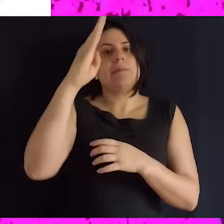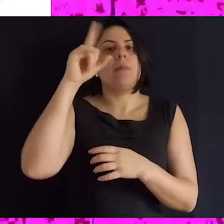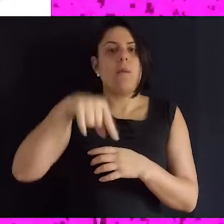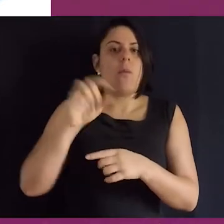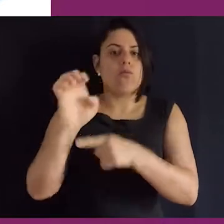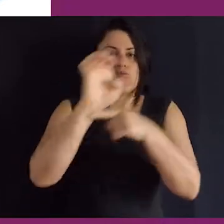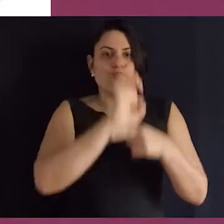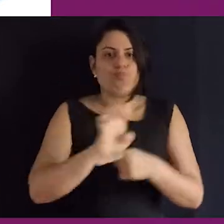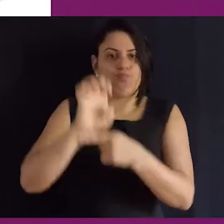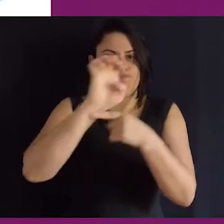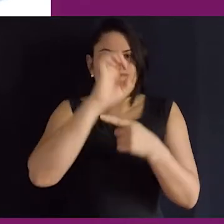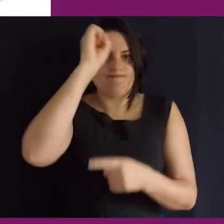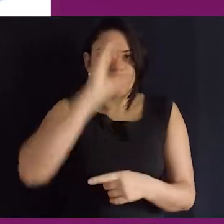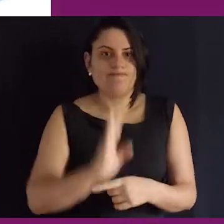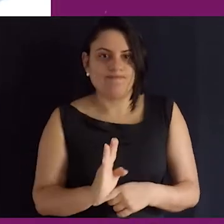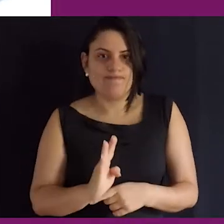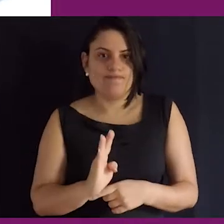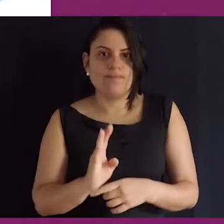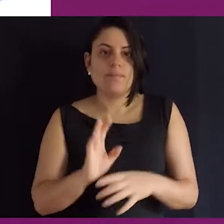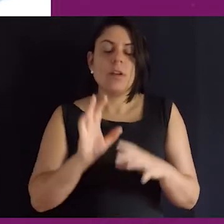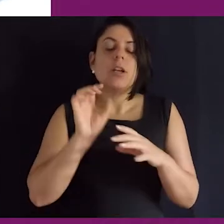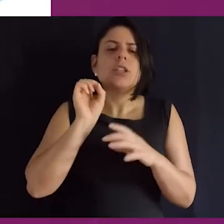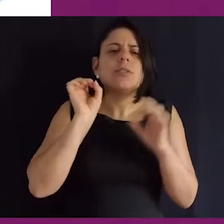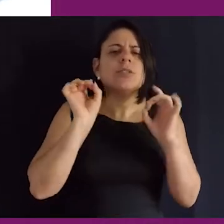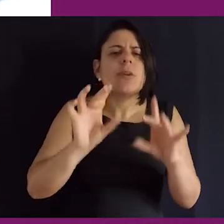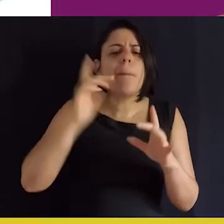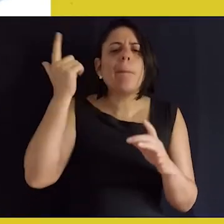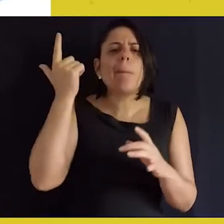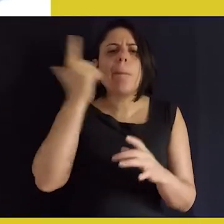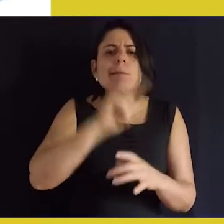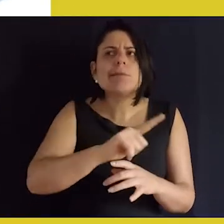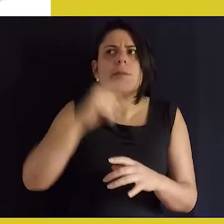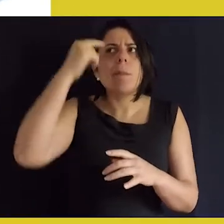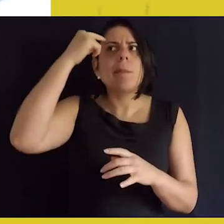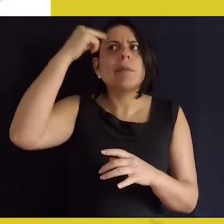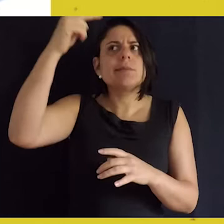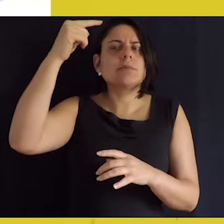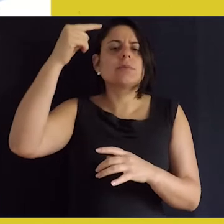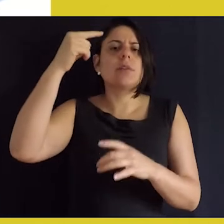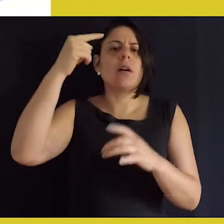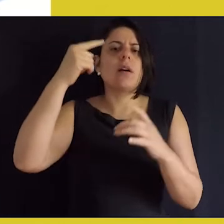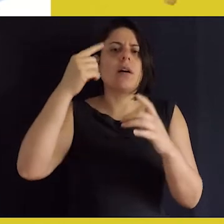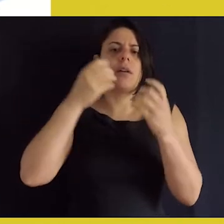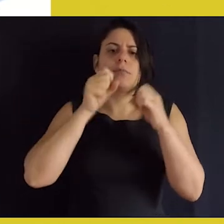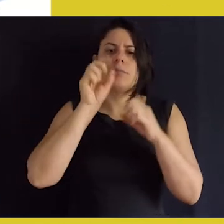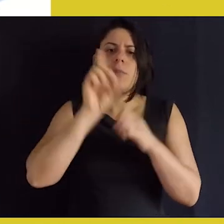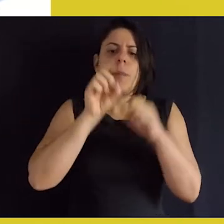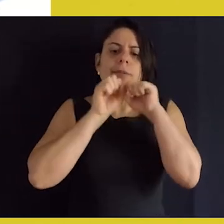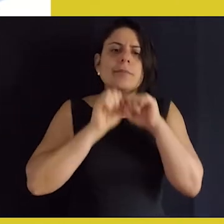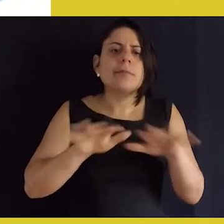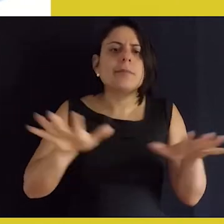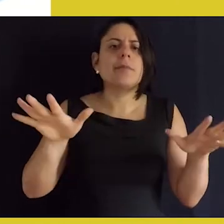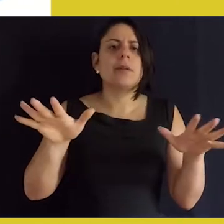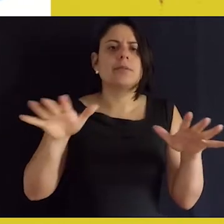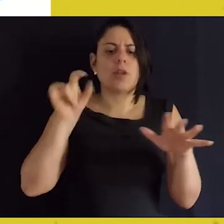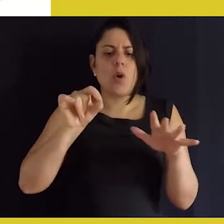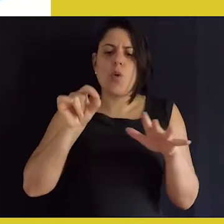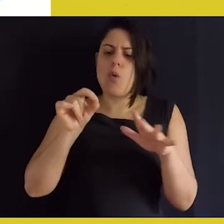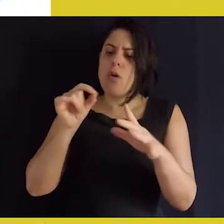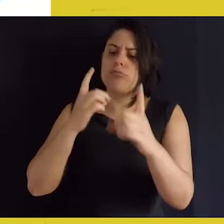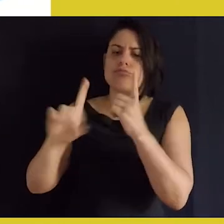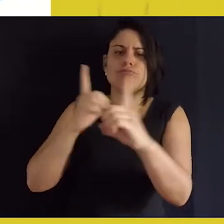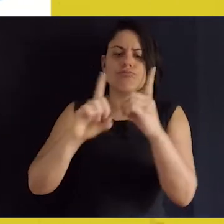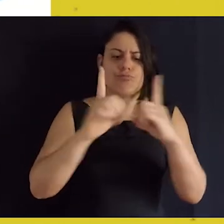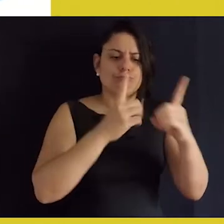assim, pelo Estado brasileiro, né? Ela só pode ser pensada numa democracia em diálogo com vários atores da